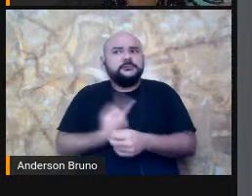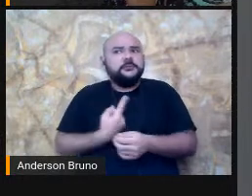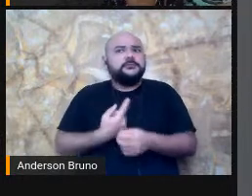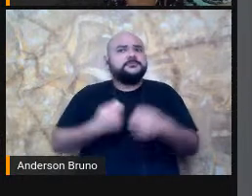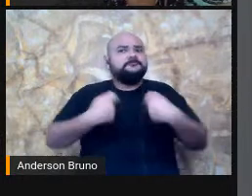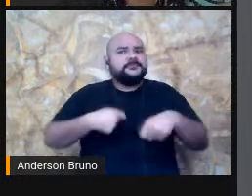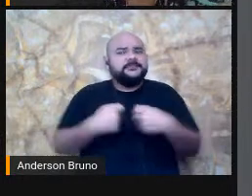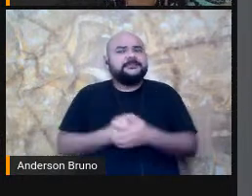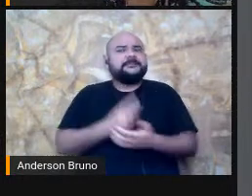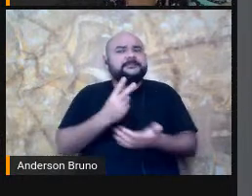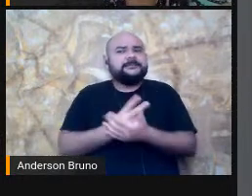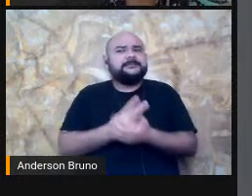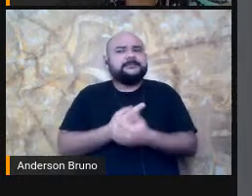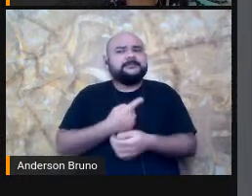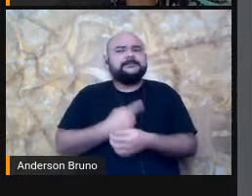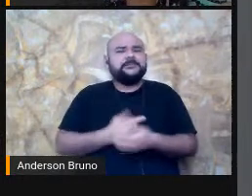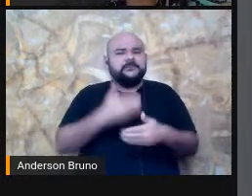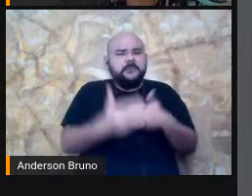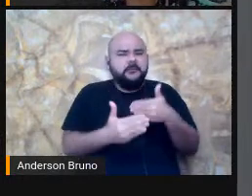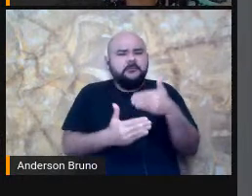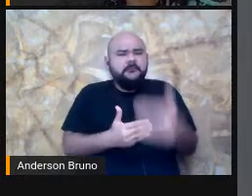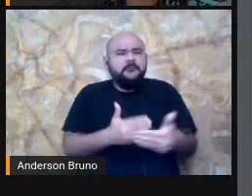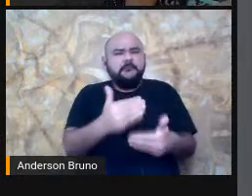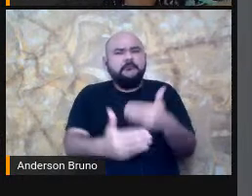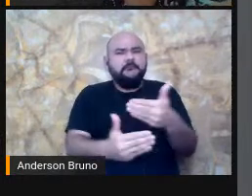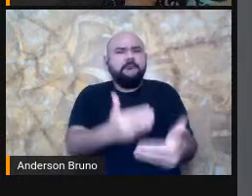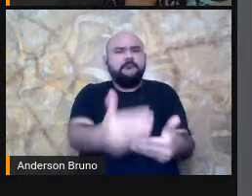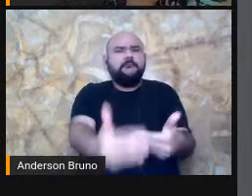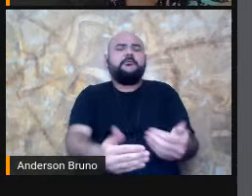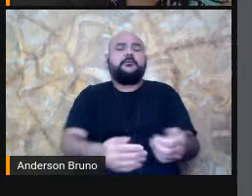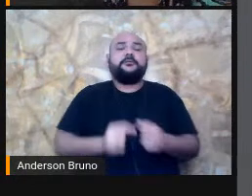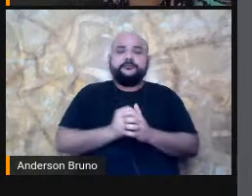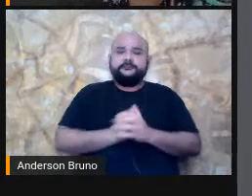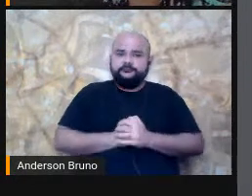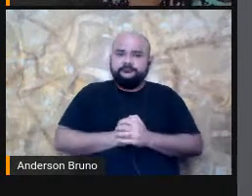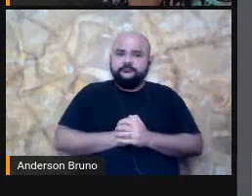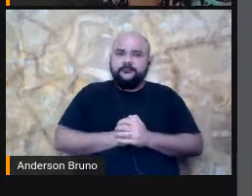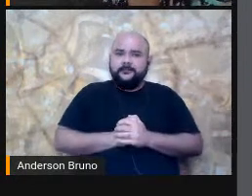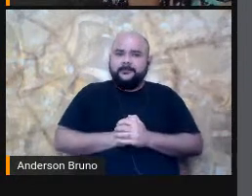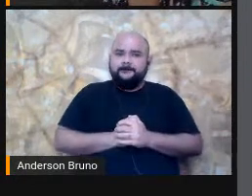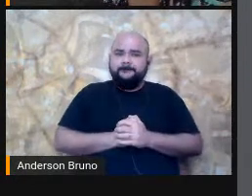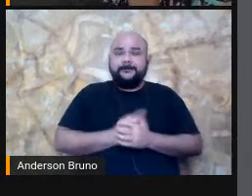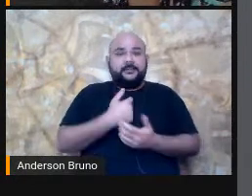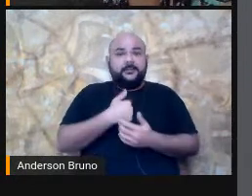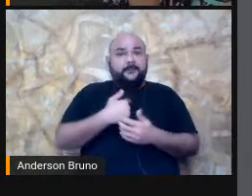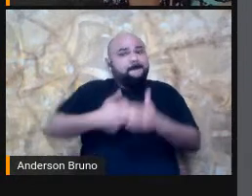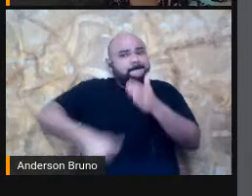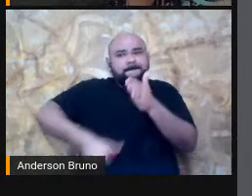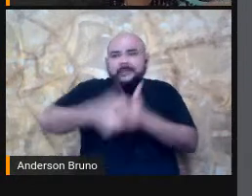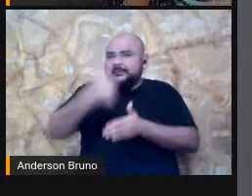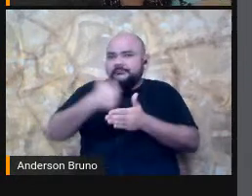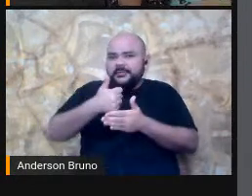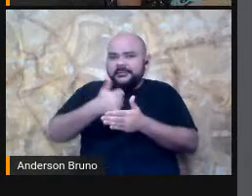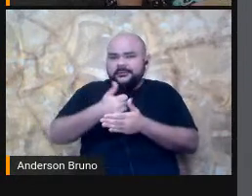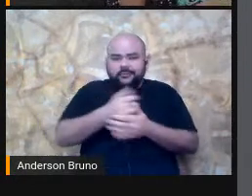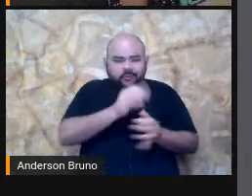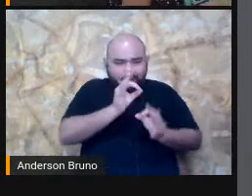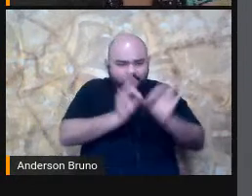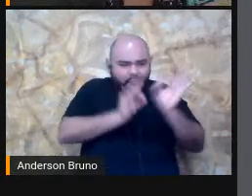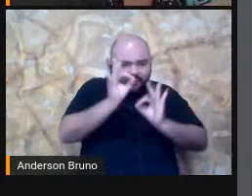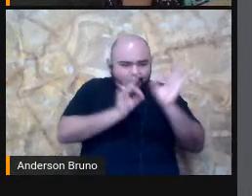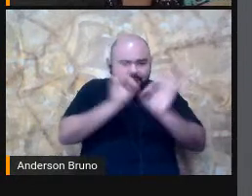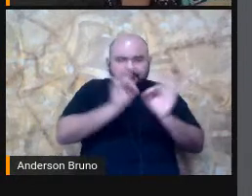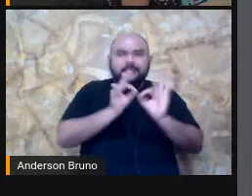Disso Que é o quê? Ora Eu faço Um primeiro Planejamento Para o que